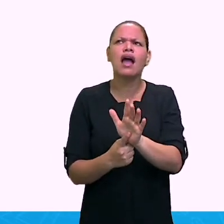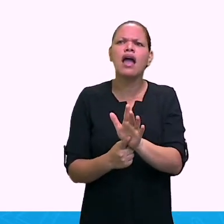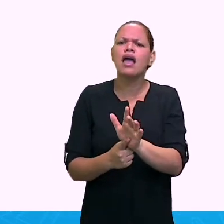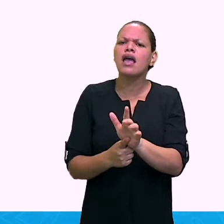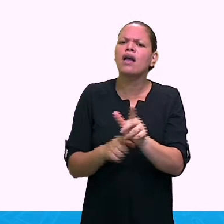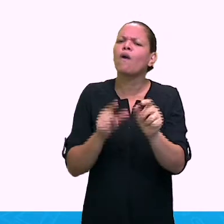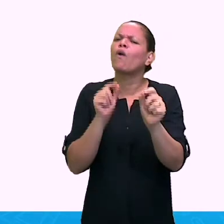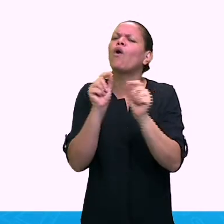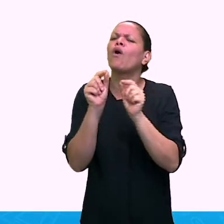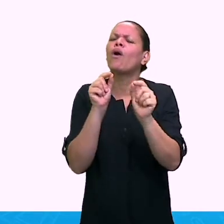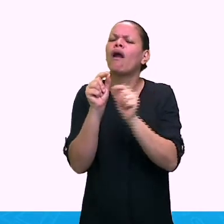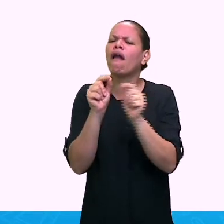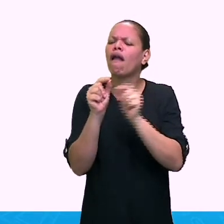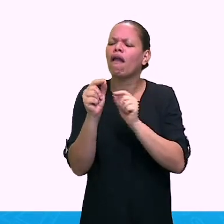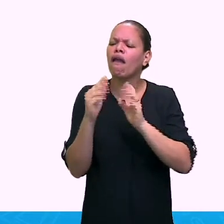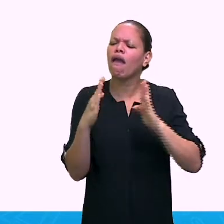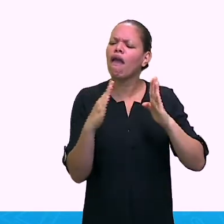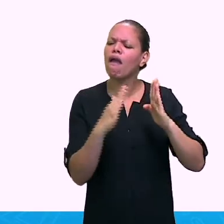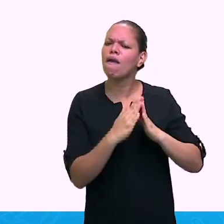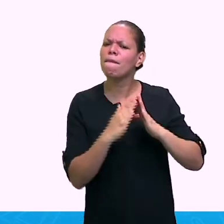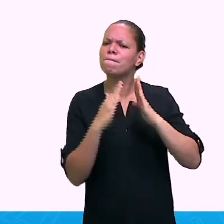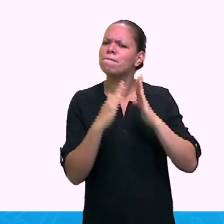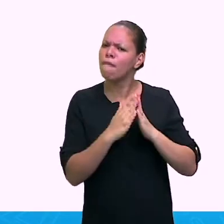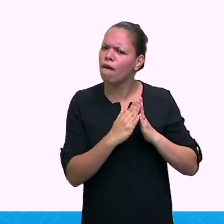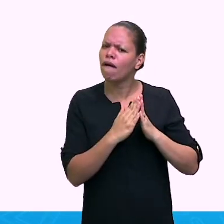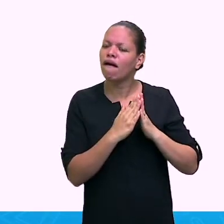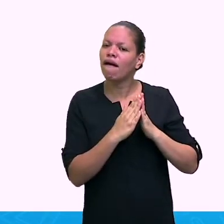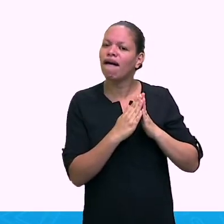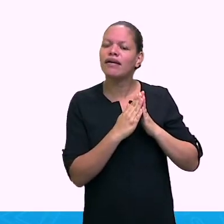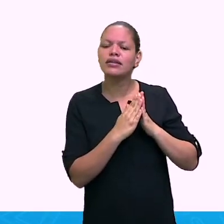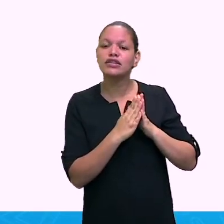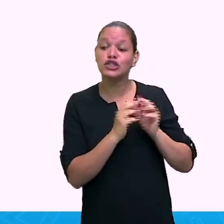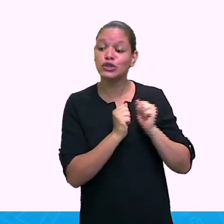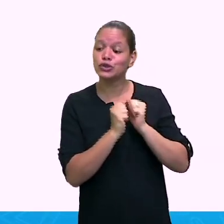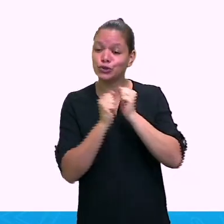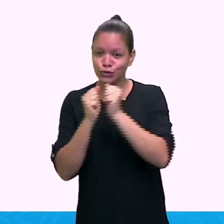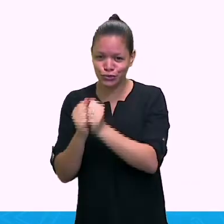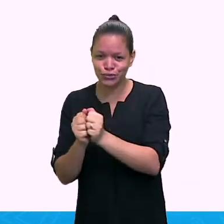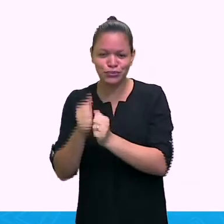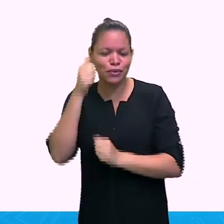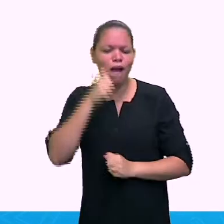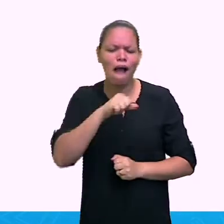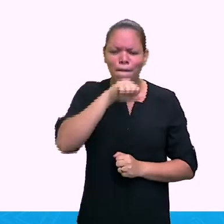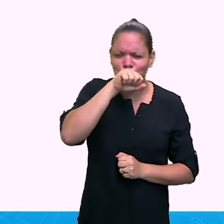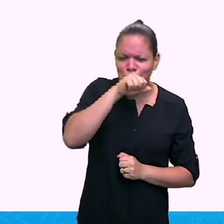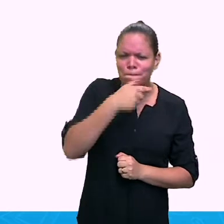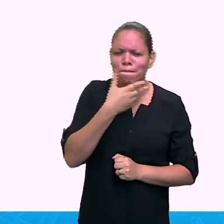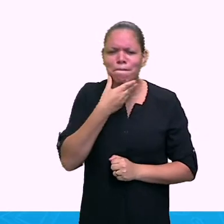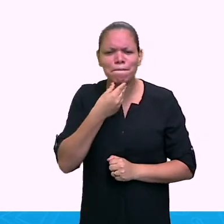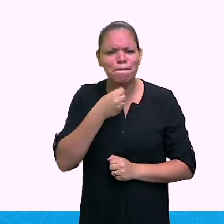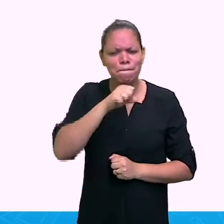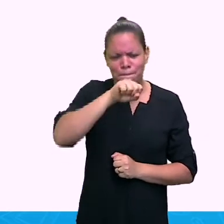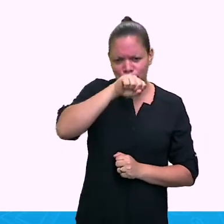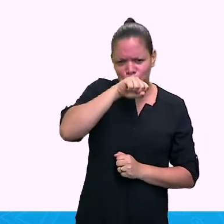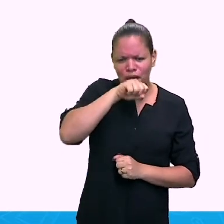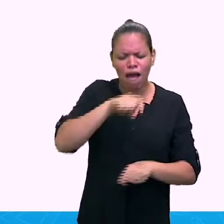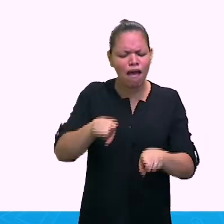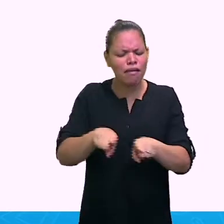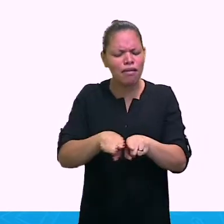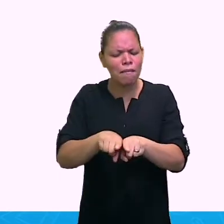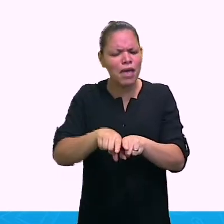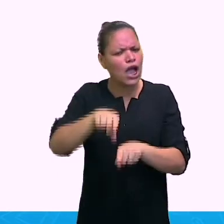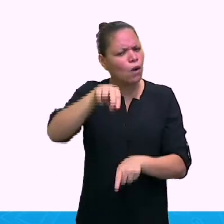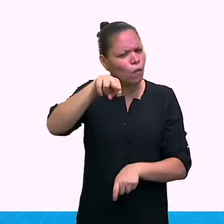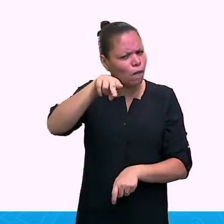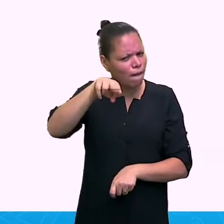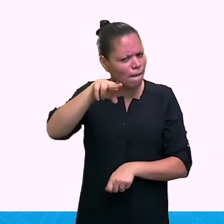pais. An older brother, né? E um irmão mais velho. In Marietta. Marietta, Georgia, né? Então,